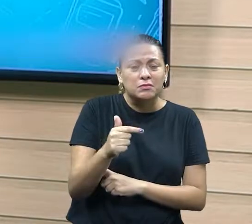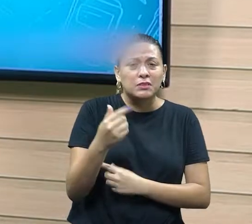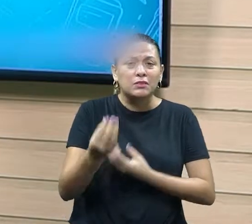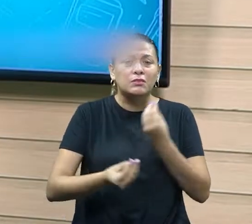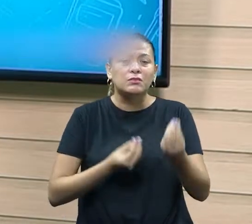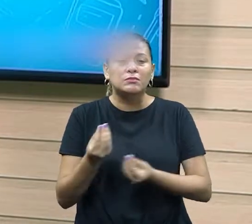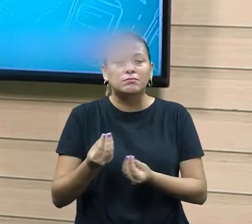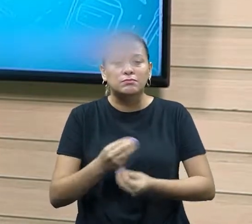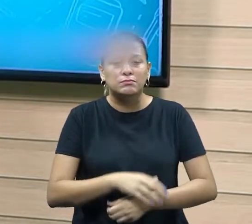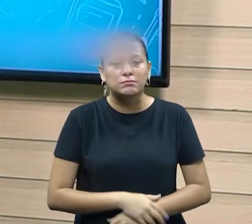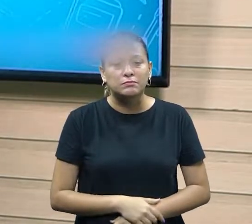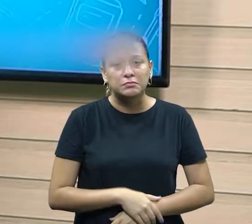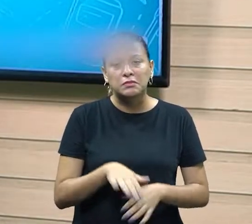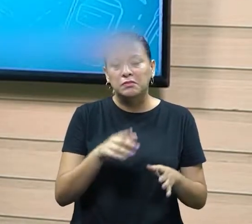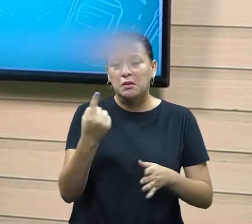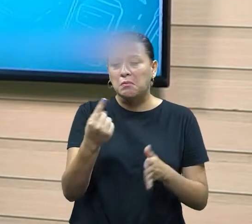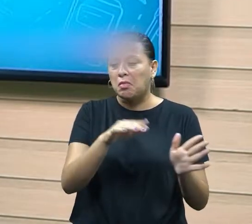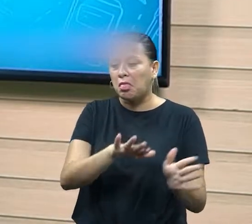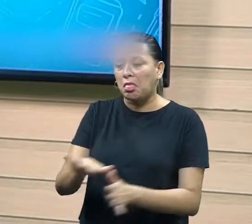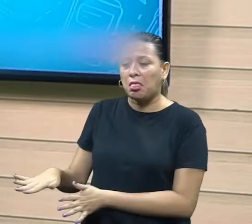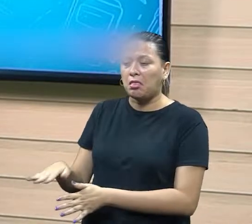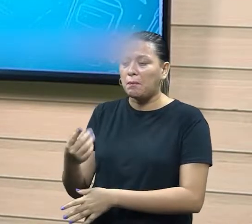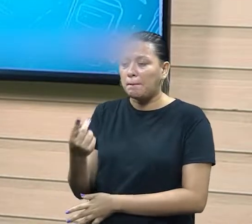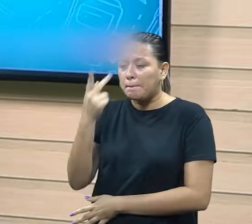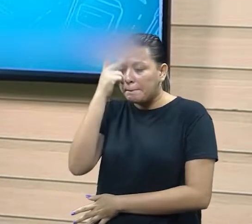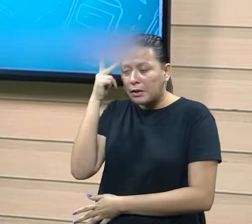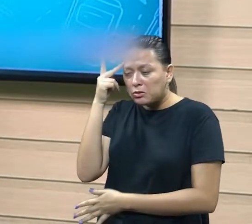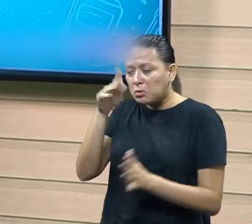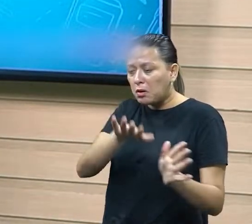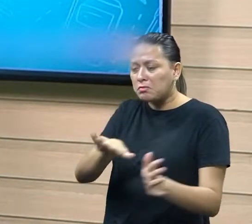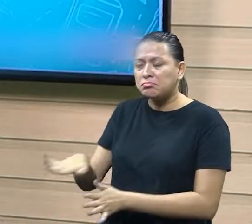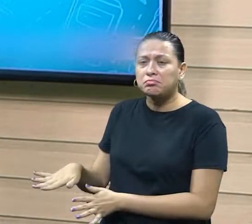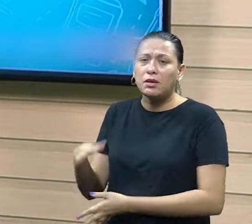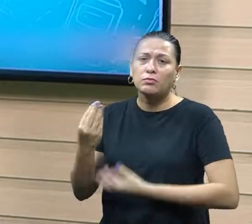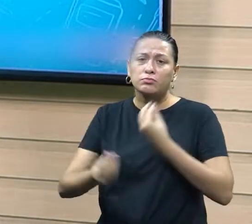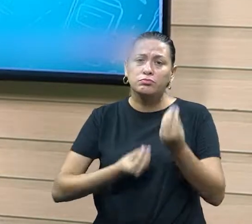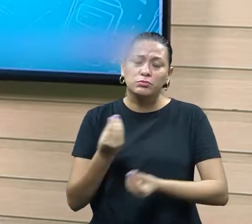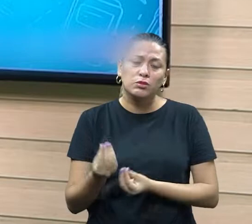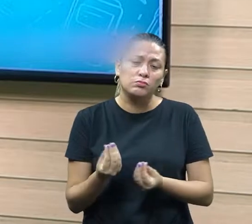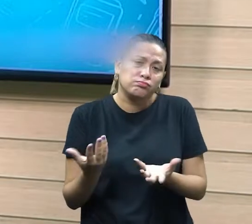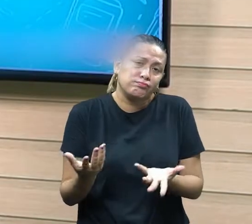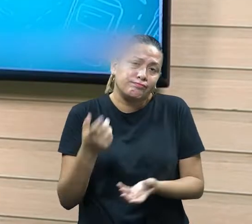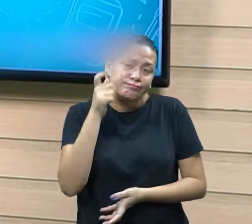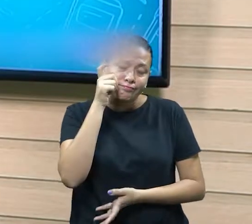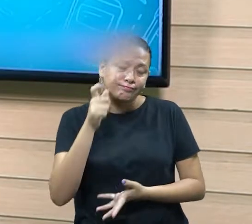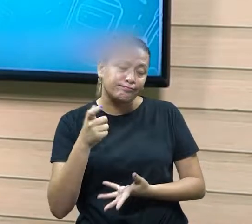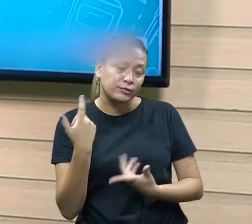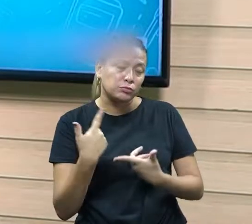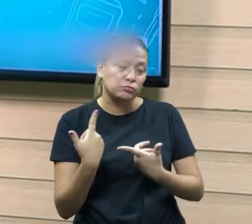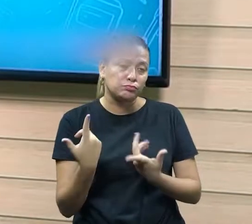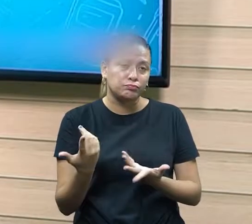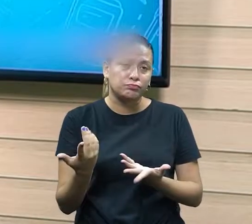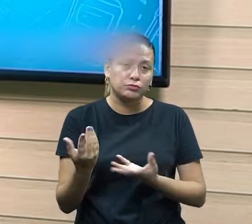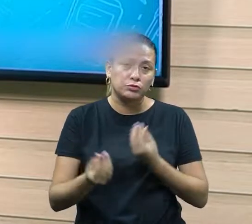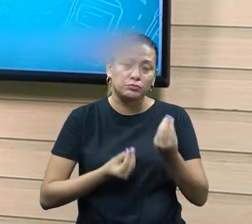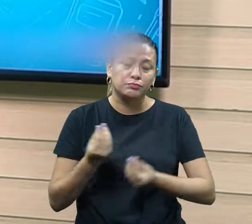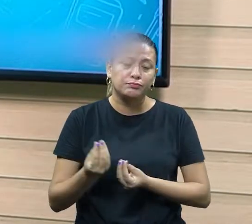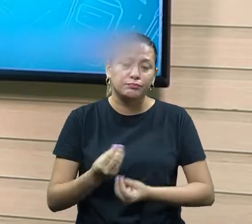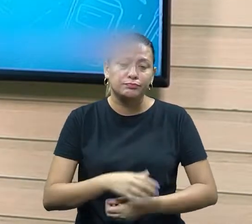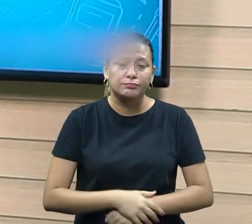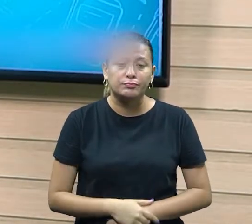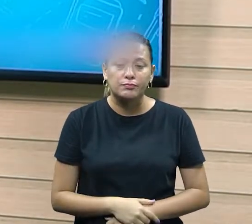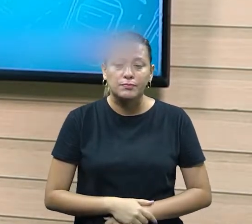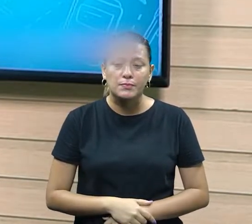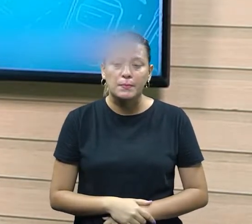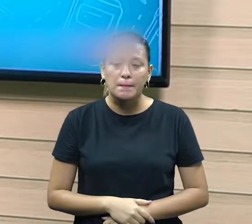controle sobre aquilo, diante de uma atenção, ele sai. E aí não é interessante porque o problema não foi resolvido, né? Então,